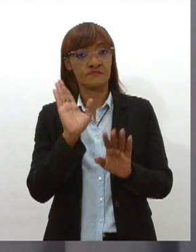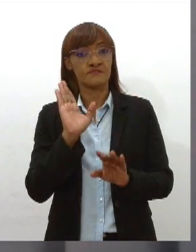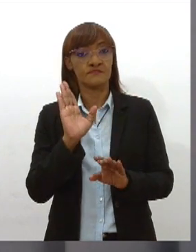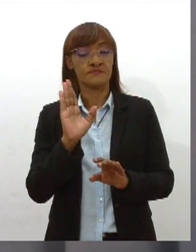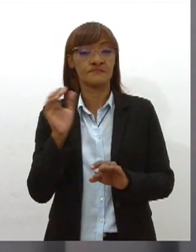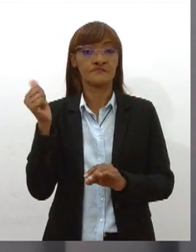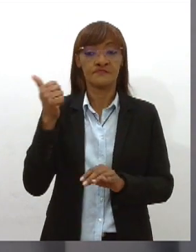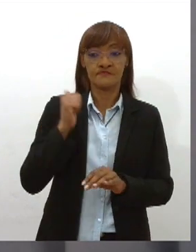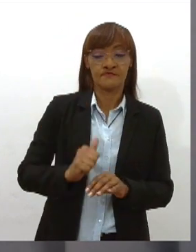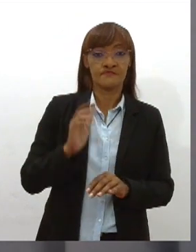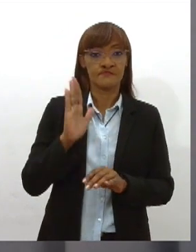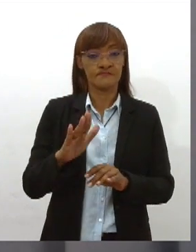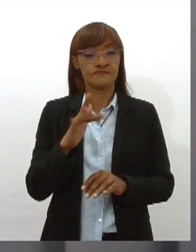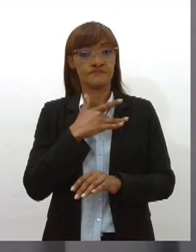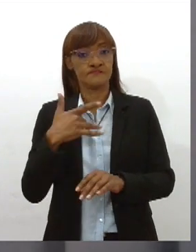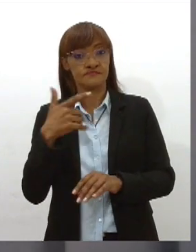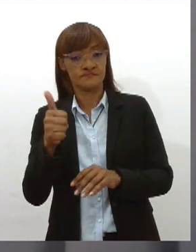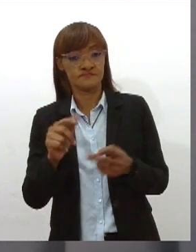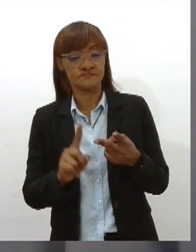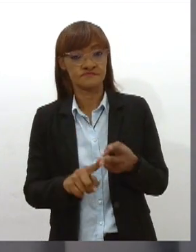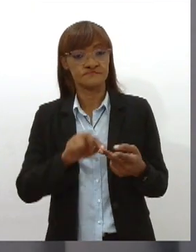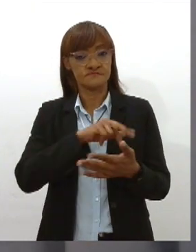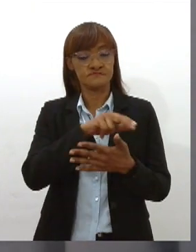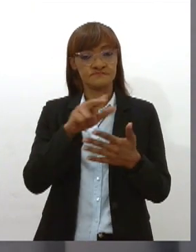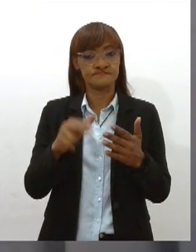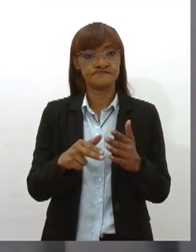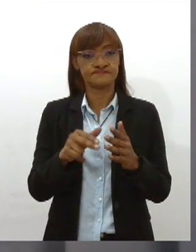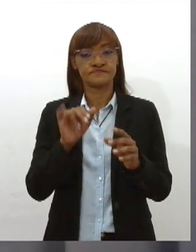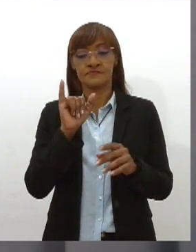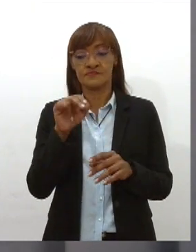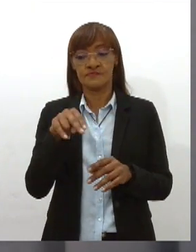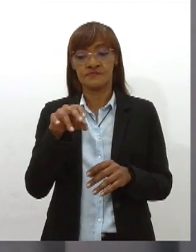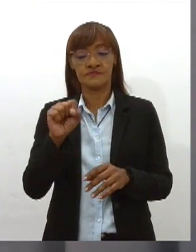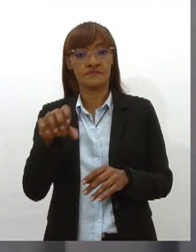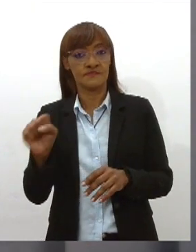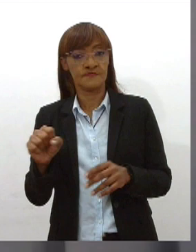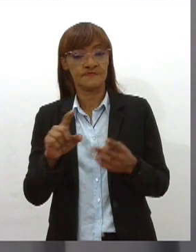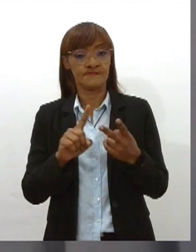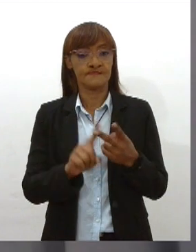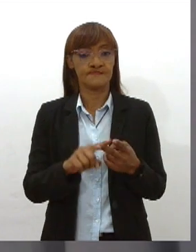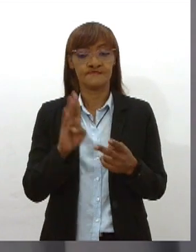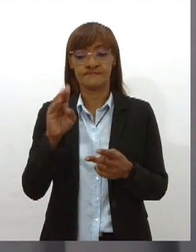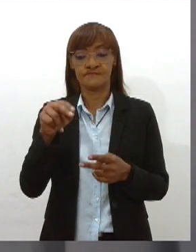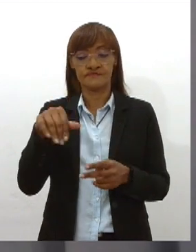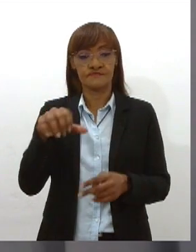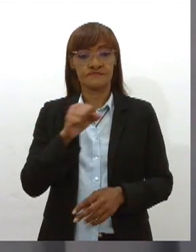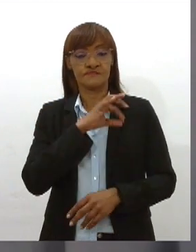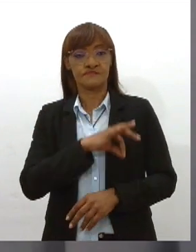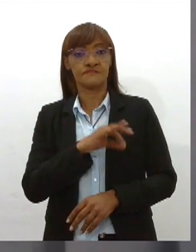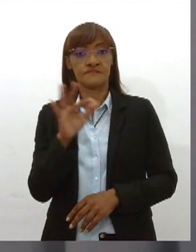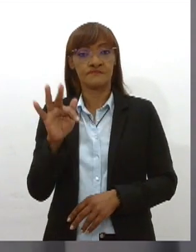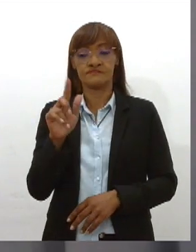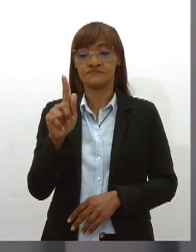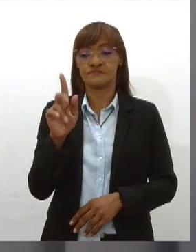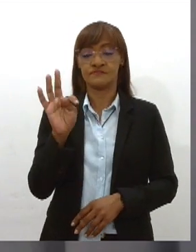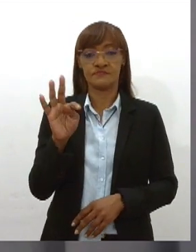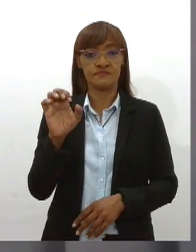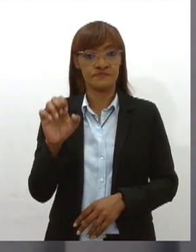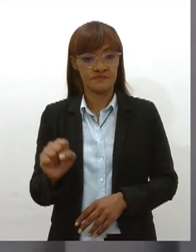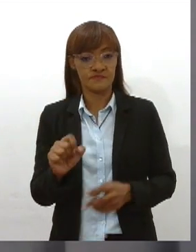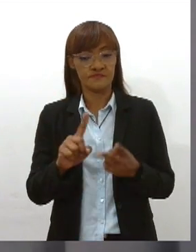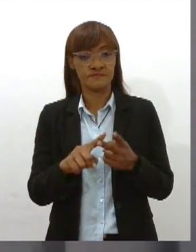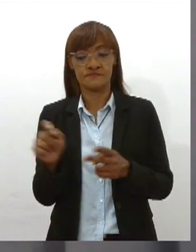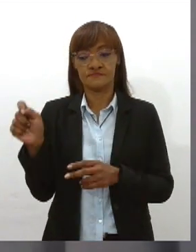crédito, senha de beneficiários do INSS, abono salarial FGTS, auxílio na utilização de